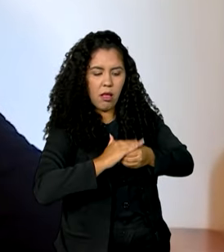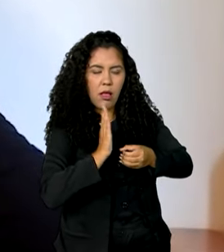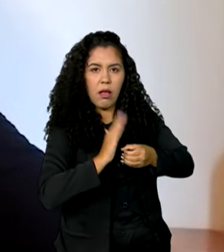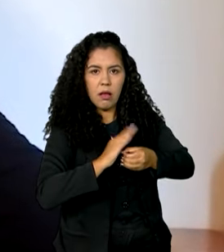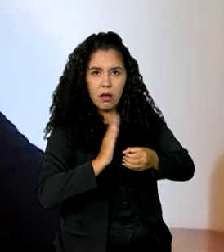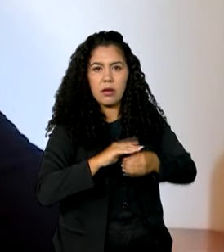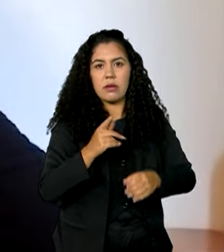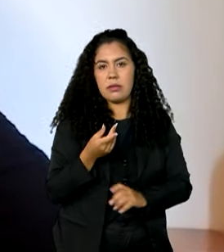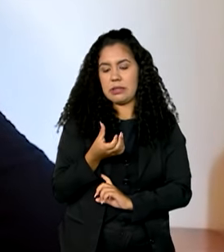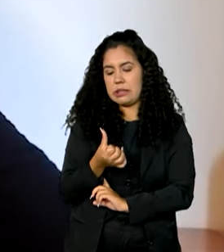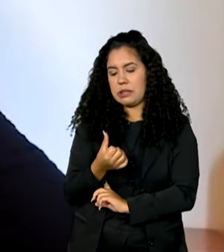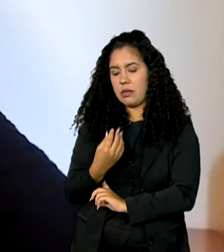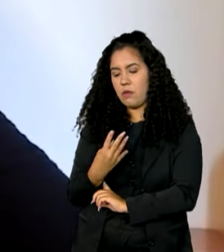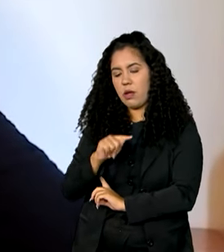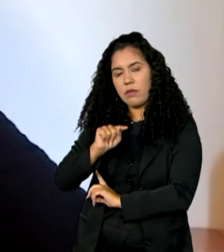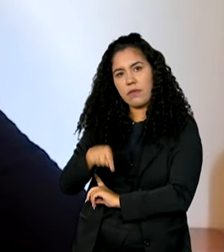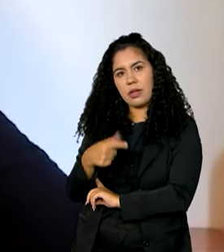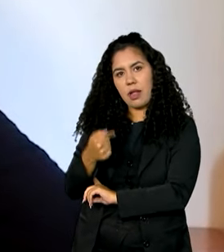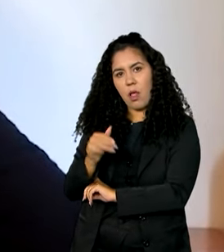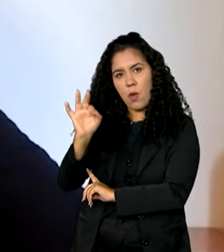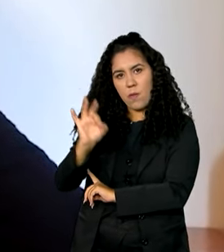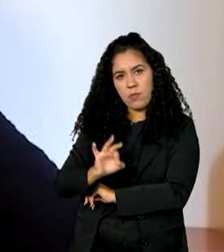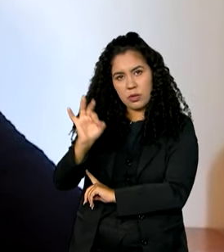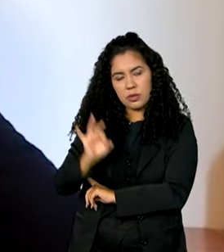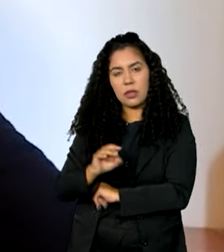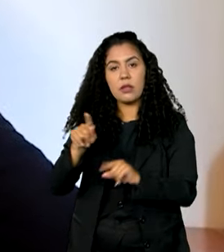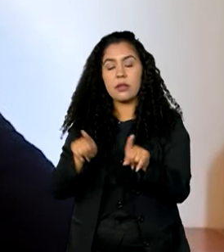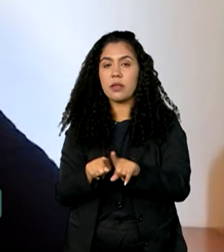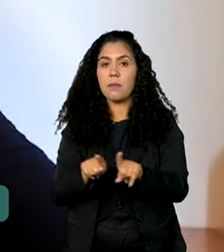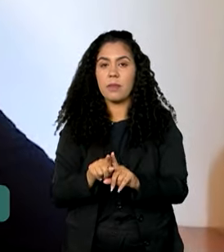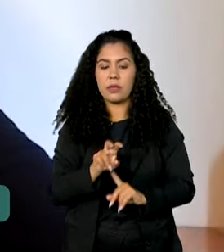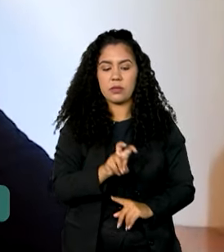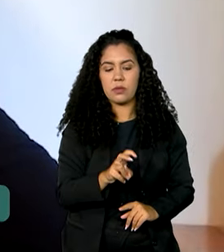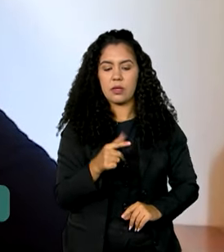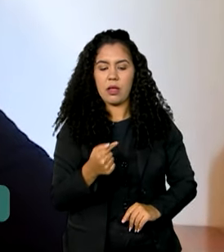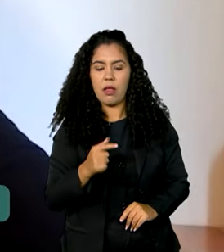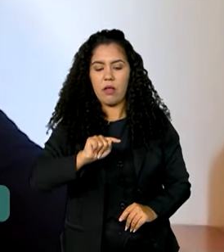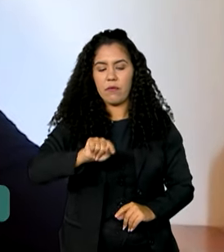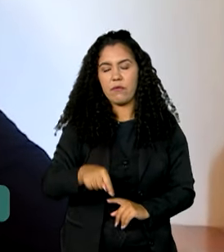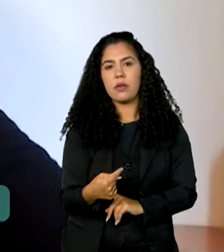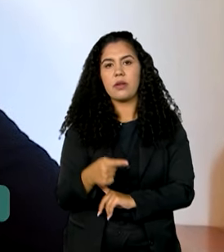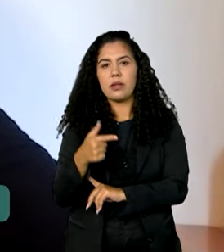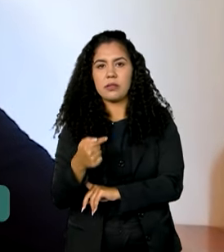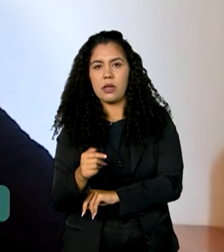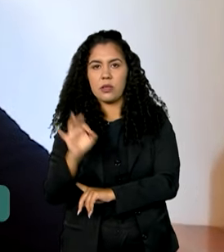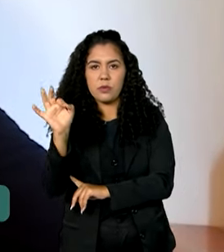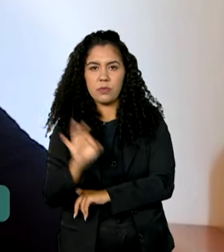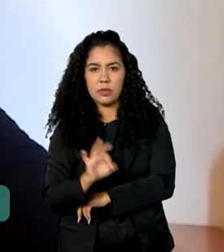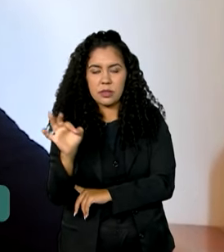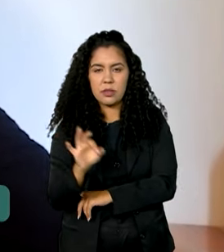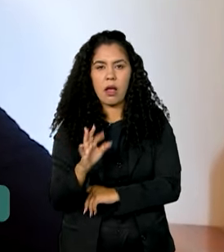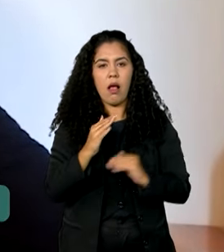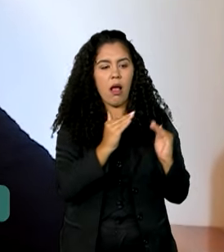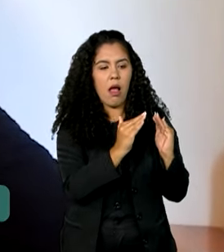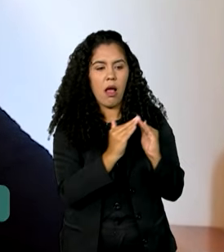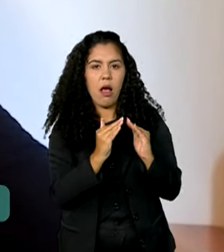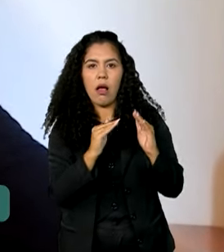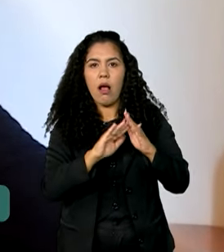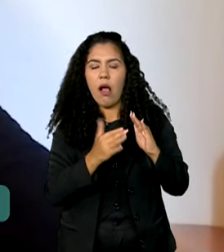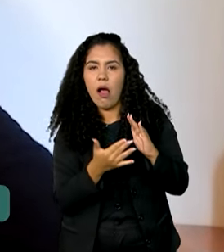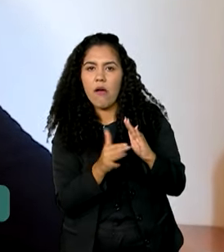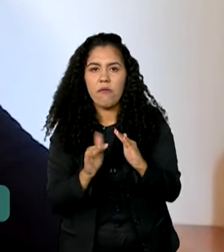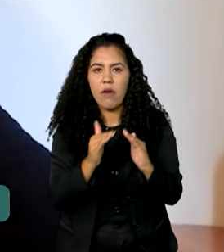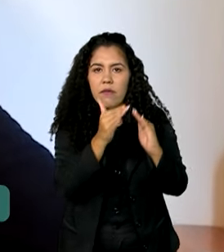,7% na média do país e de 57,7% nos domicílios em favelas e